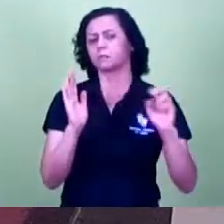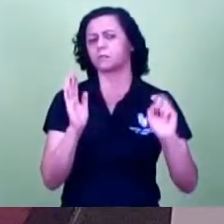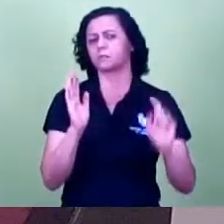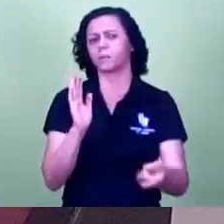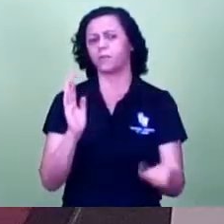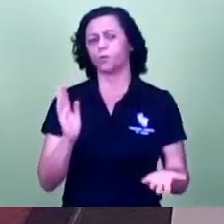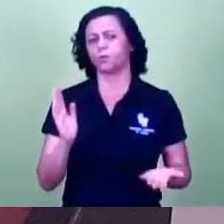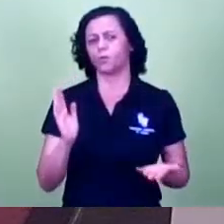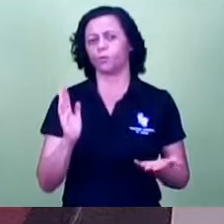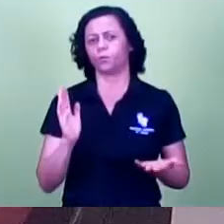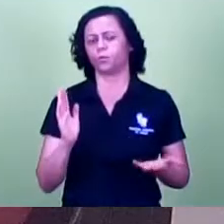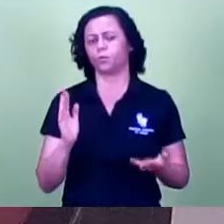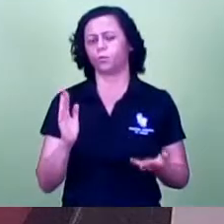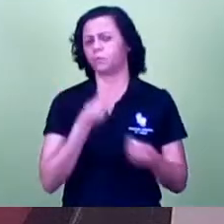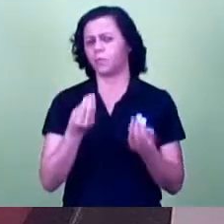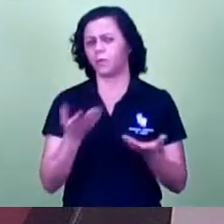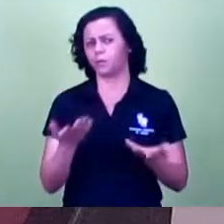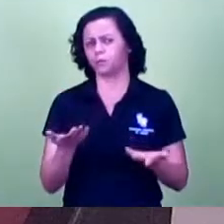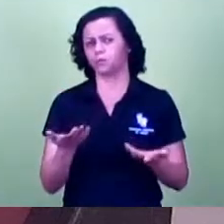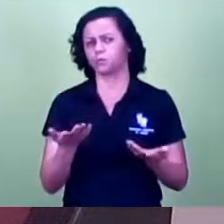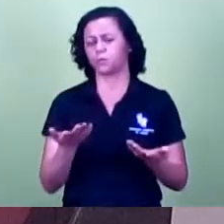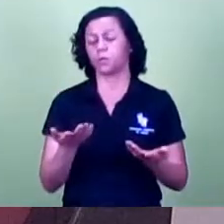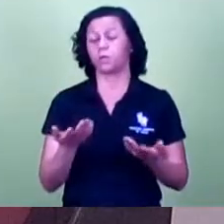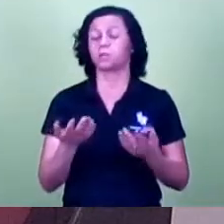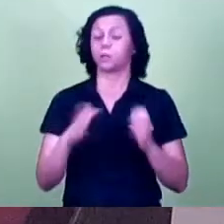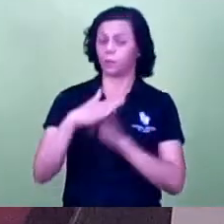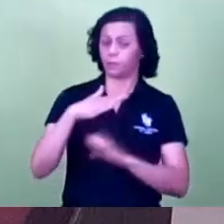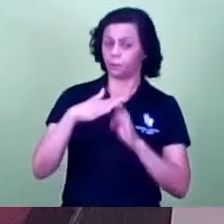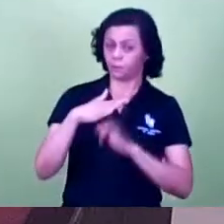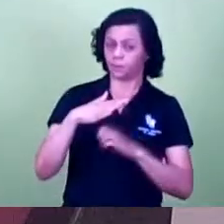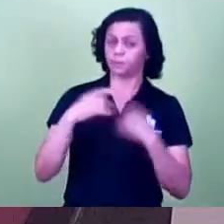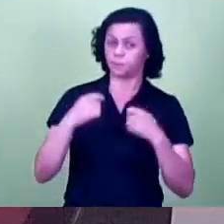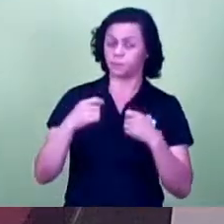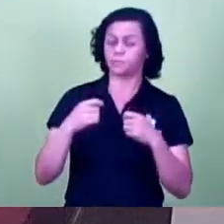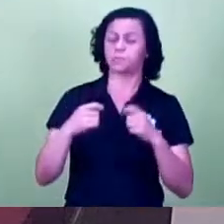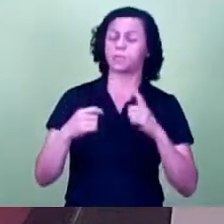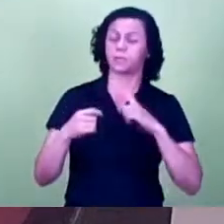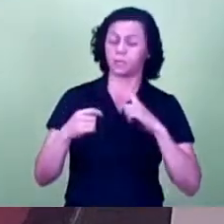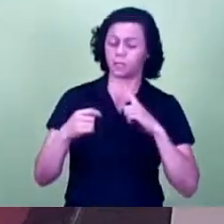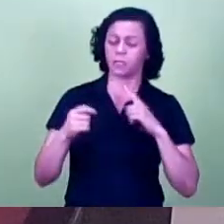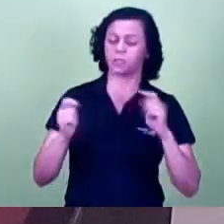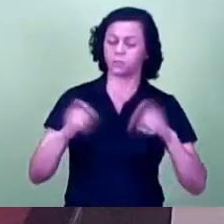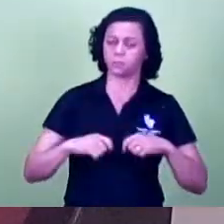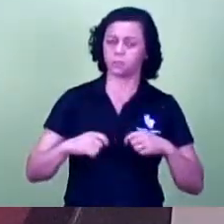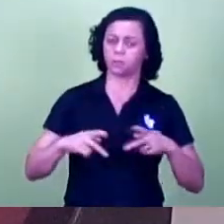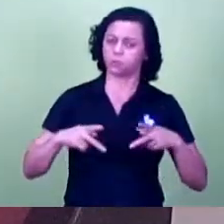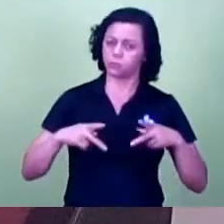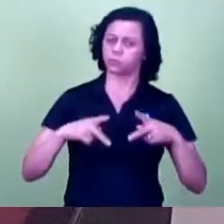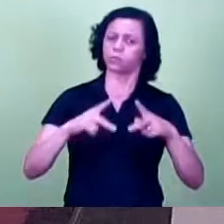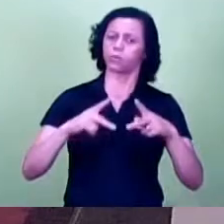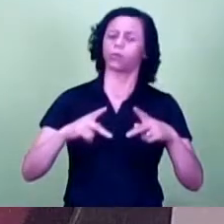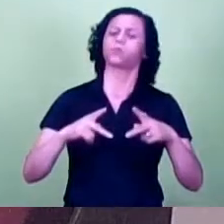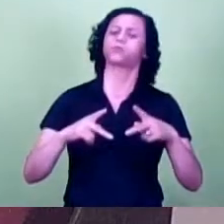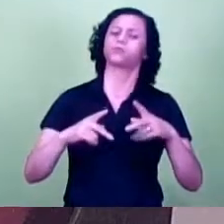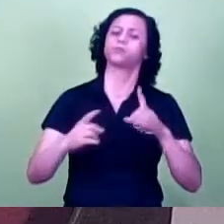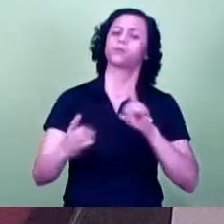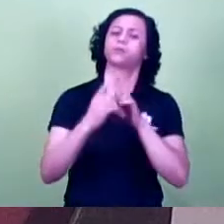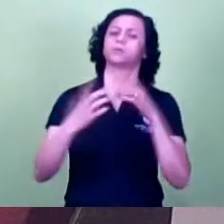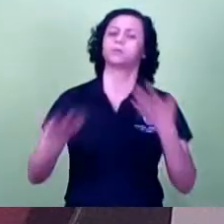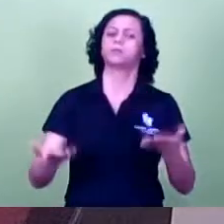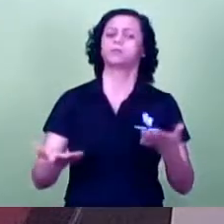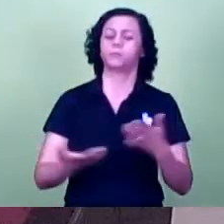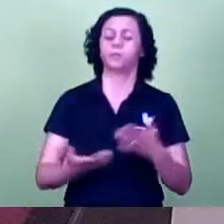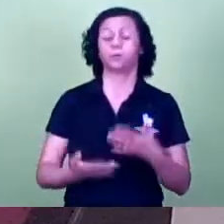que ganharam o certame, ela tem que ter condições de executar a obra e tocar o serviço. Então, fazer esse serviço, essa